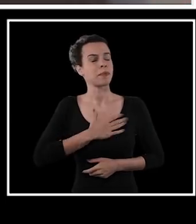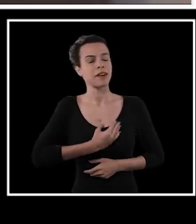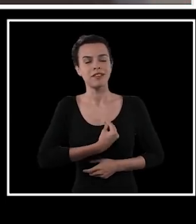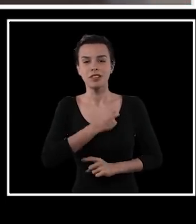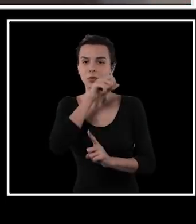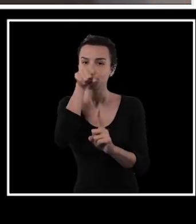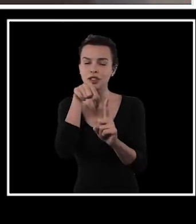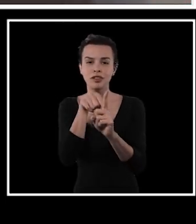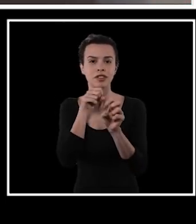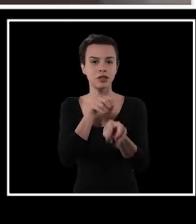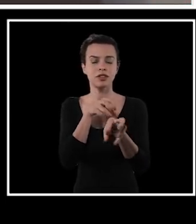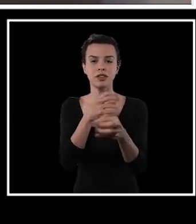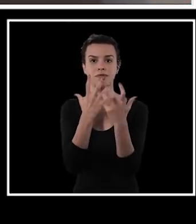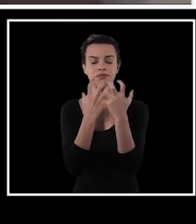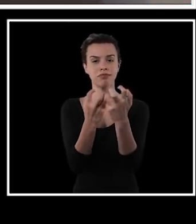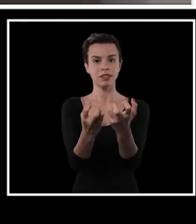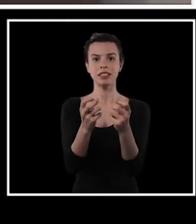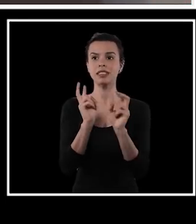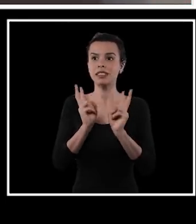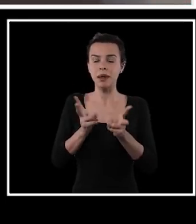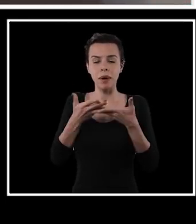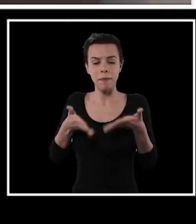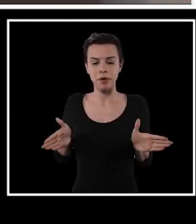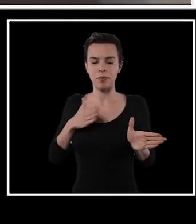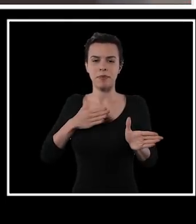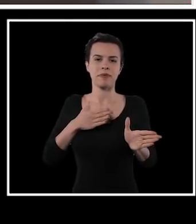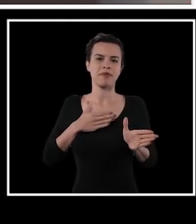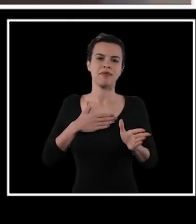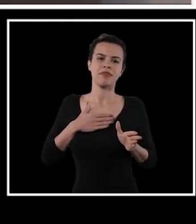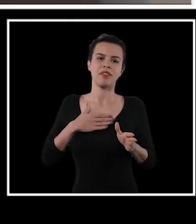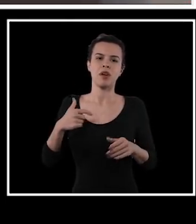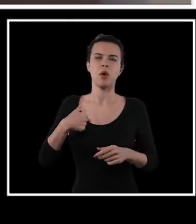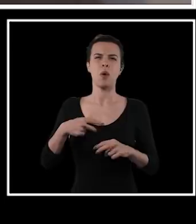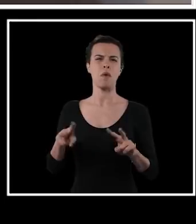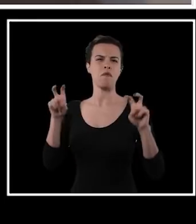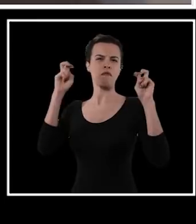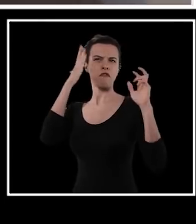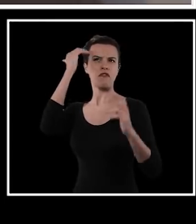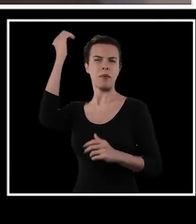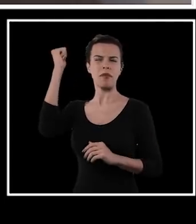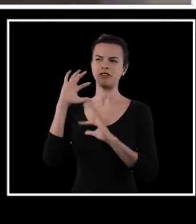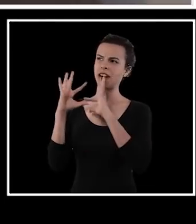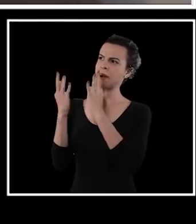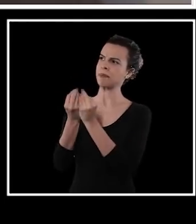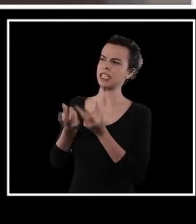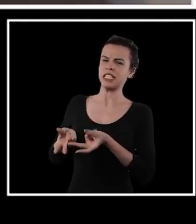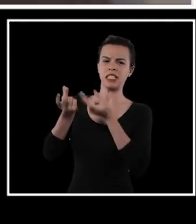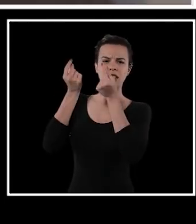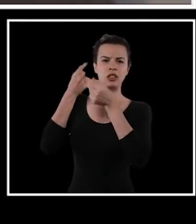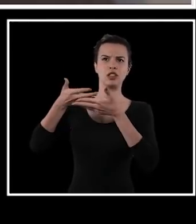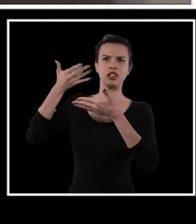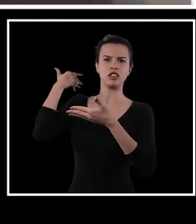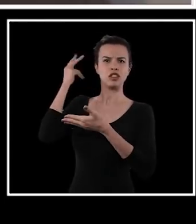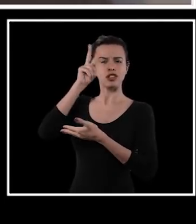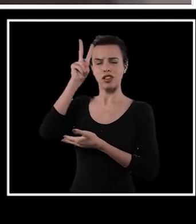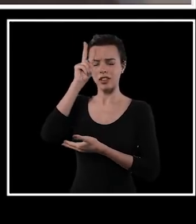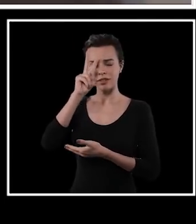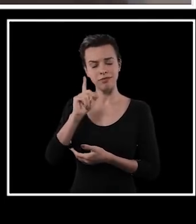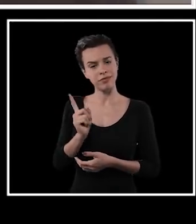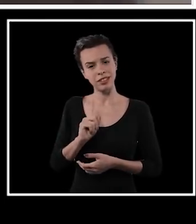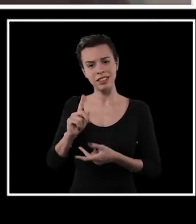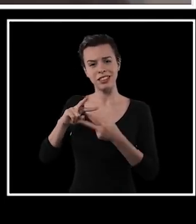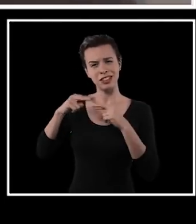É o meu mote de vida, a educação sempre me abriu todas as portas, não tenho sobrenome, não sou de grandes famílias, não tenho um grande